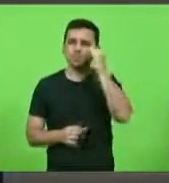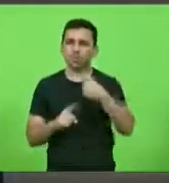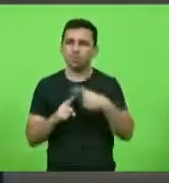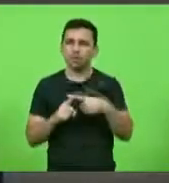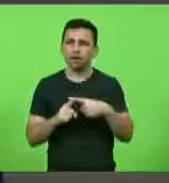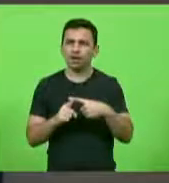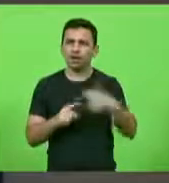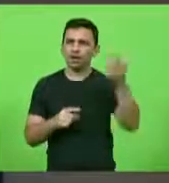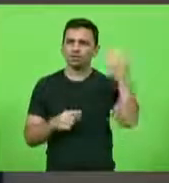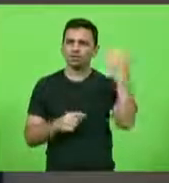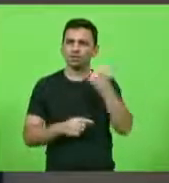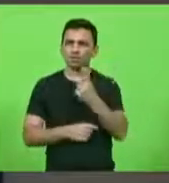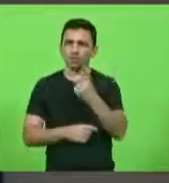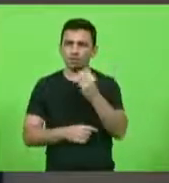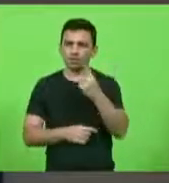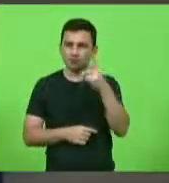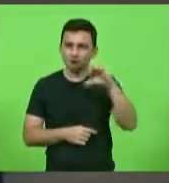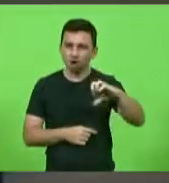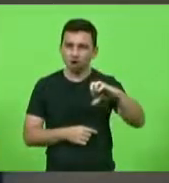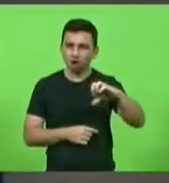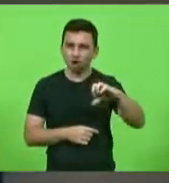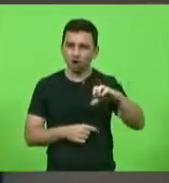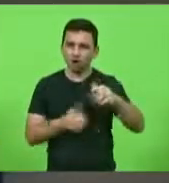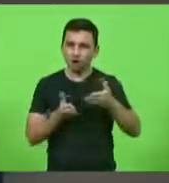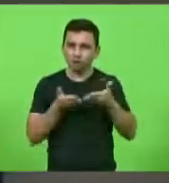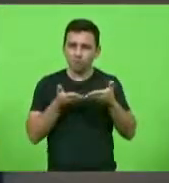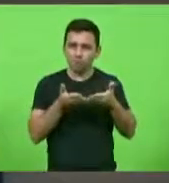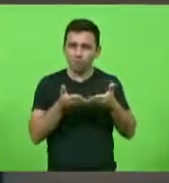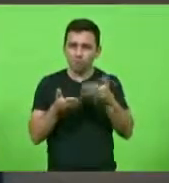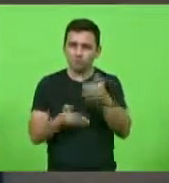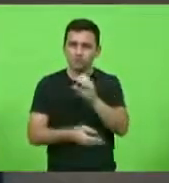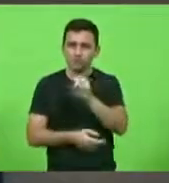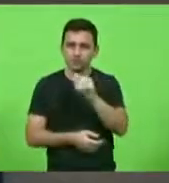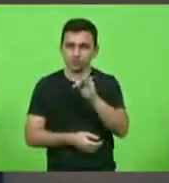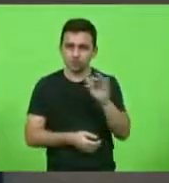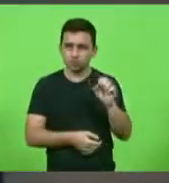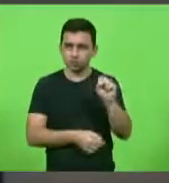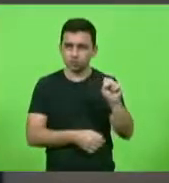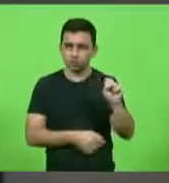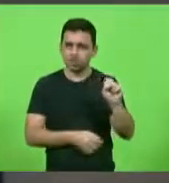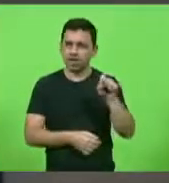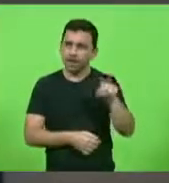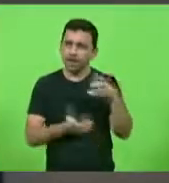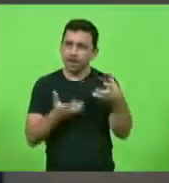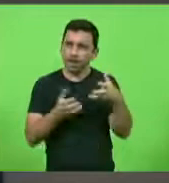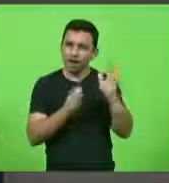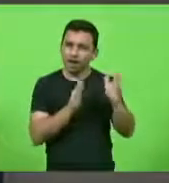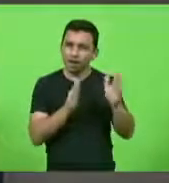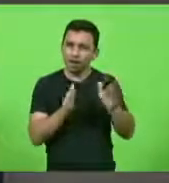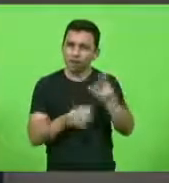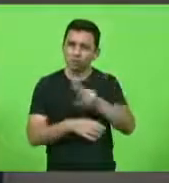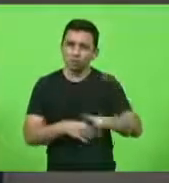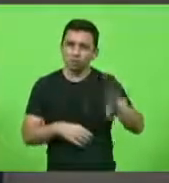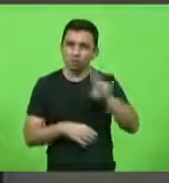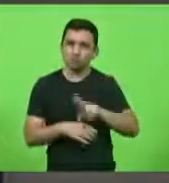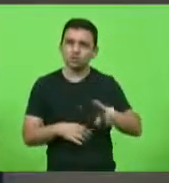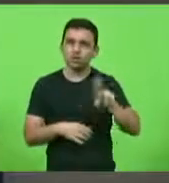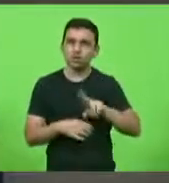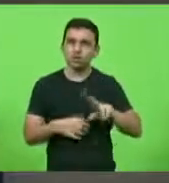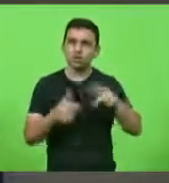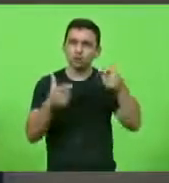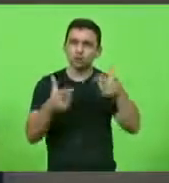desde 2019 o porto de São Francisco do Sul está querendo organizar o uso legal do terminal